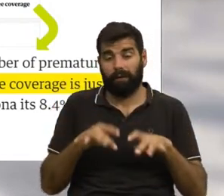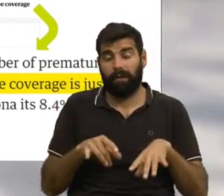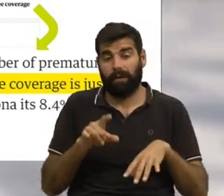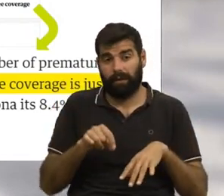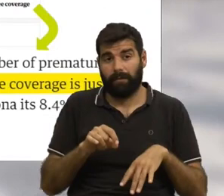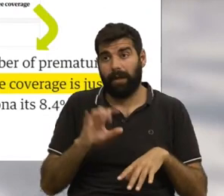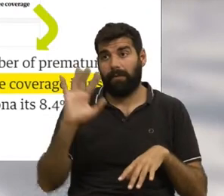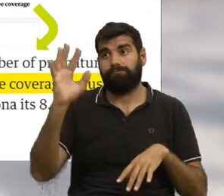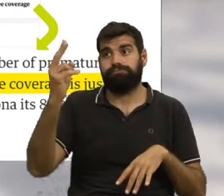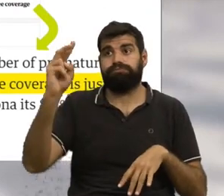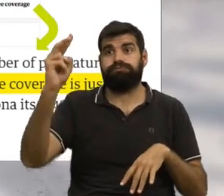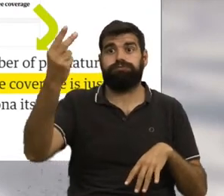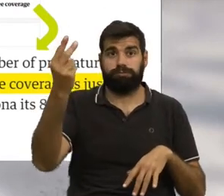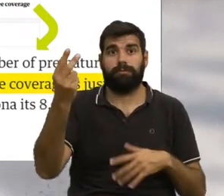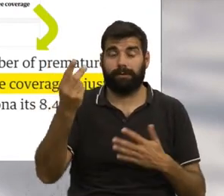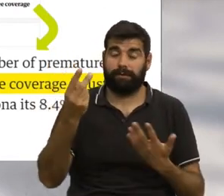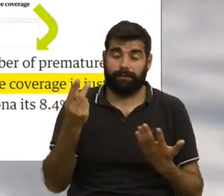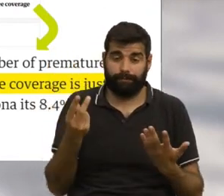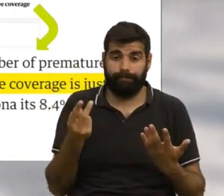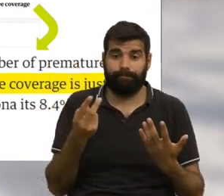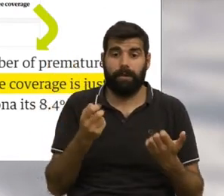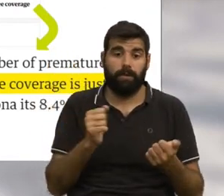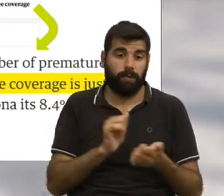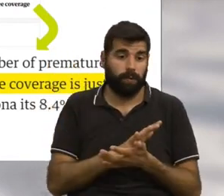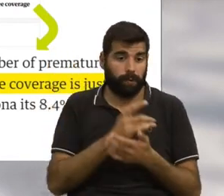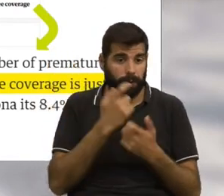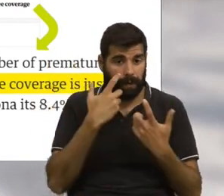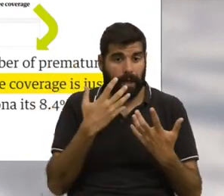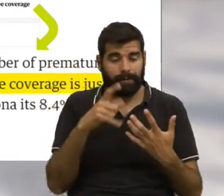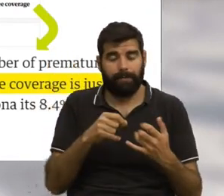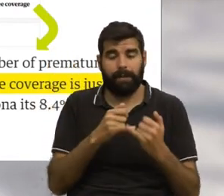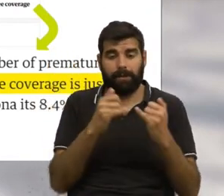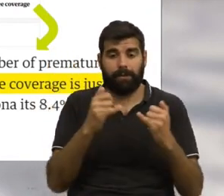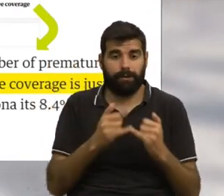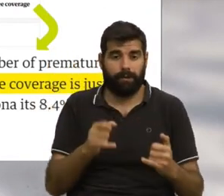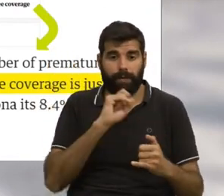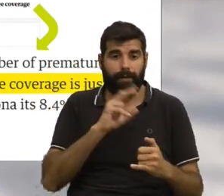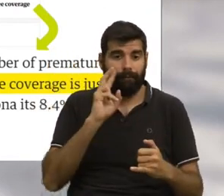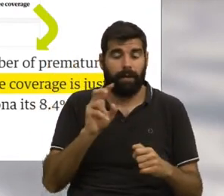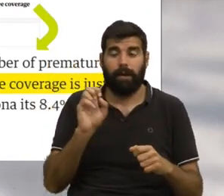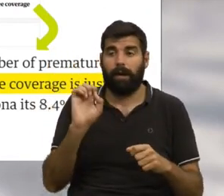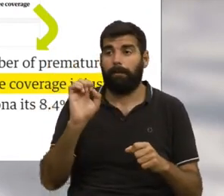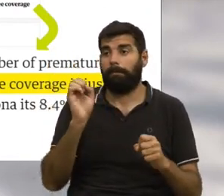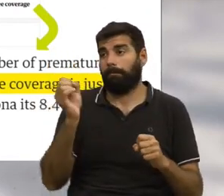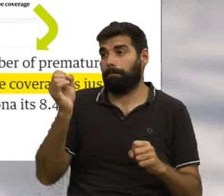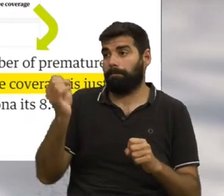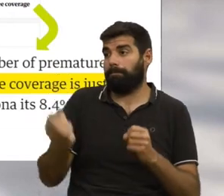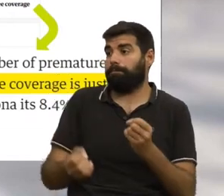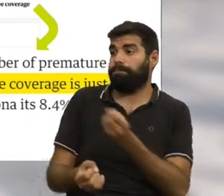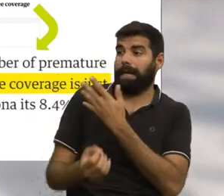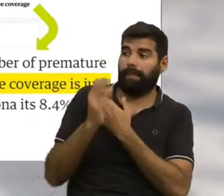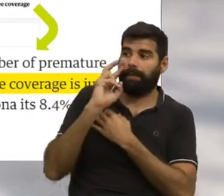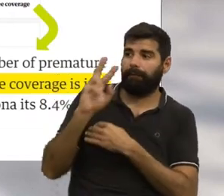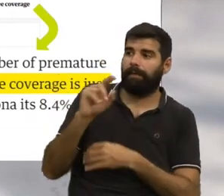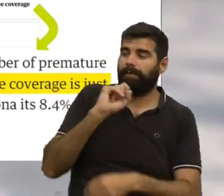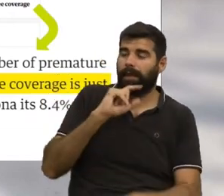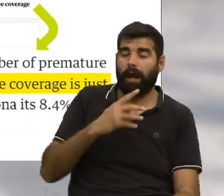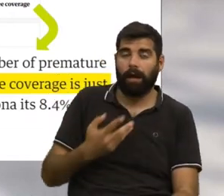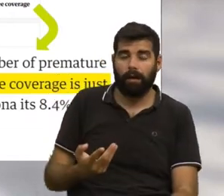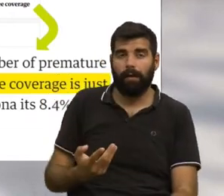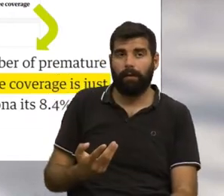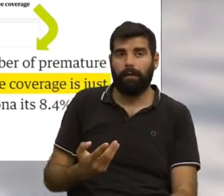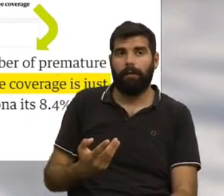amplamente a ser reportado na imprensa local e internacional, como pode ser visto ali naquele slide, e